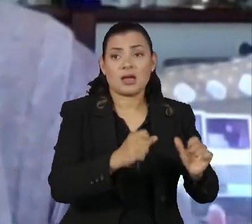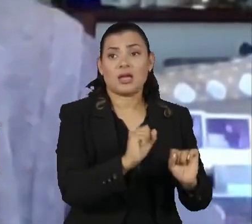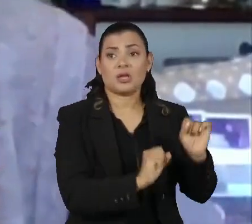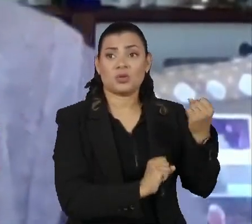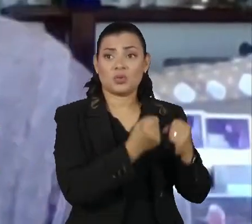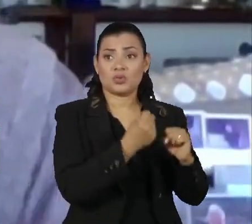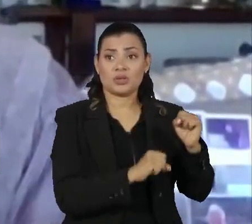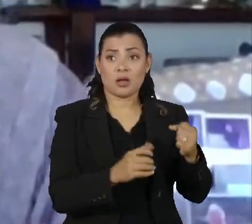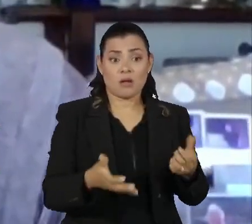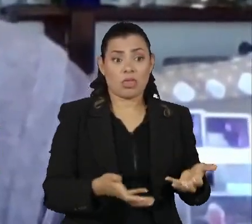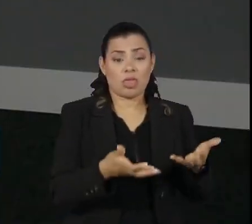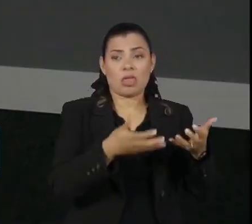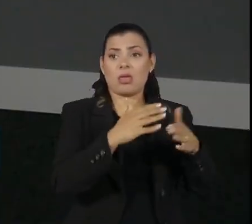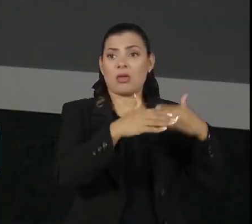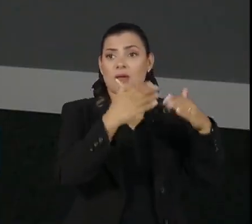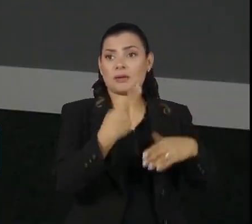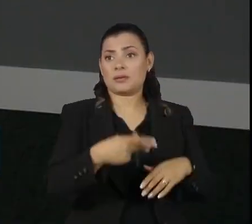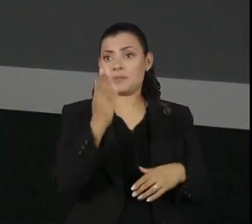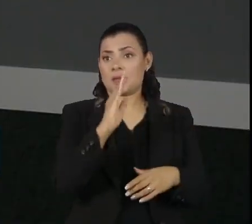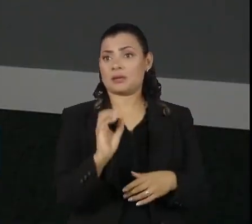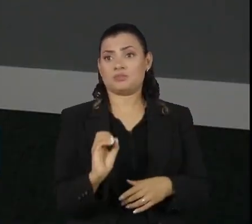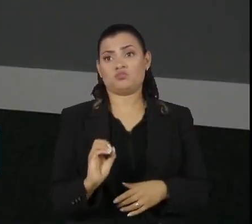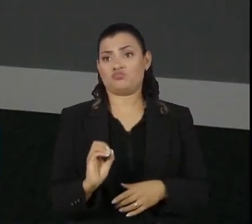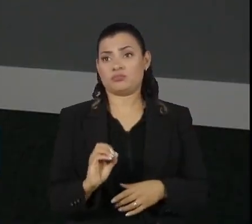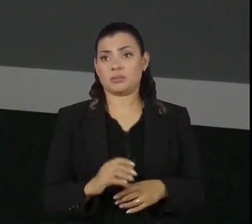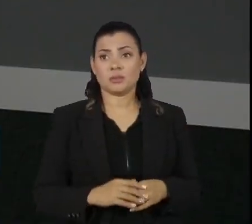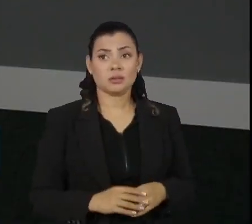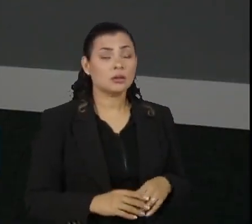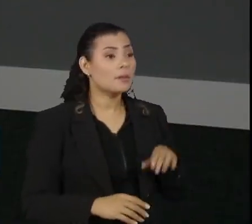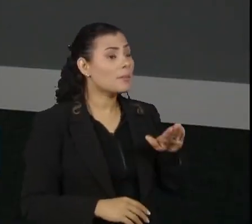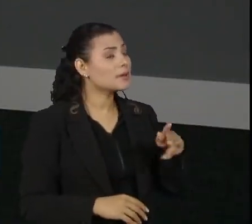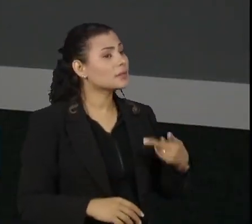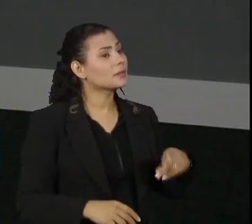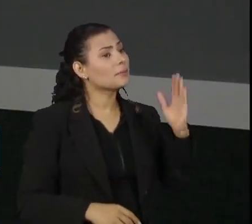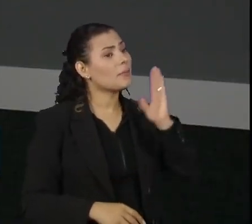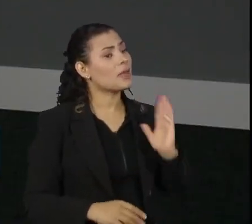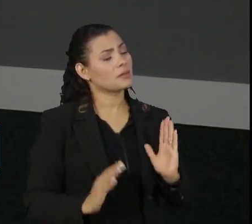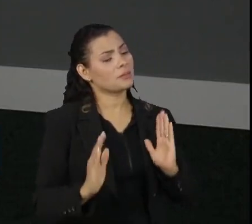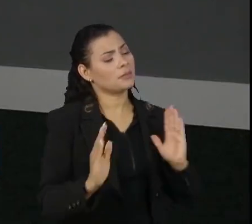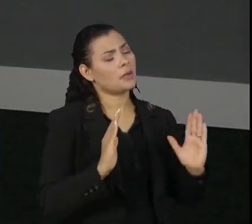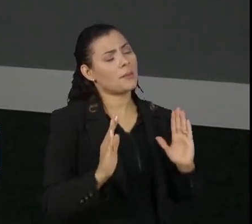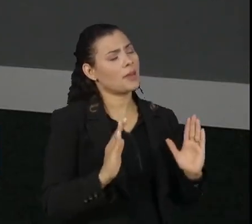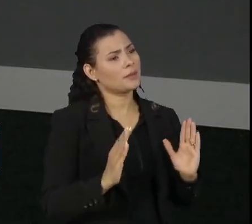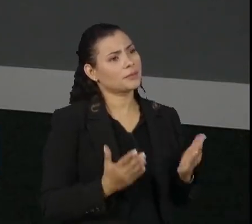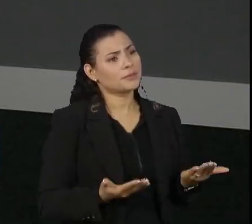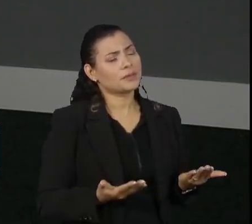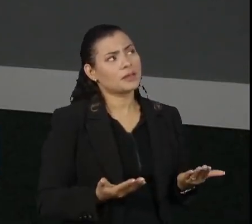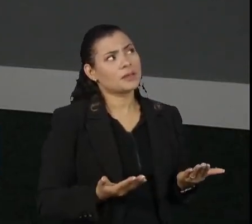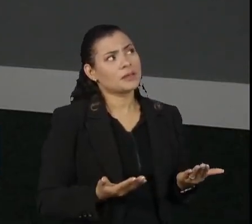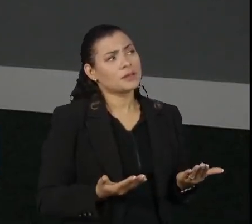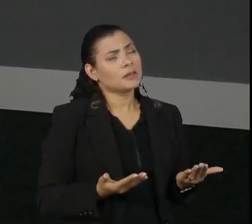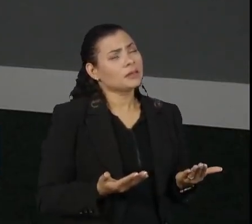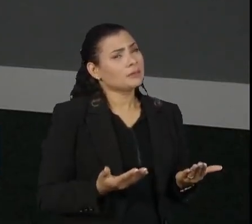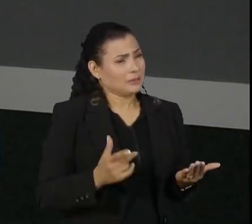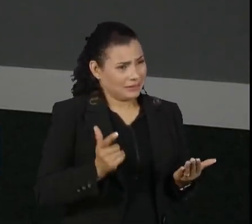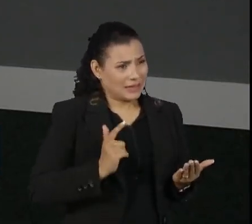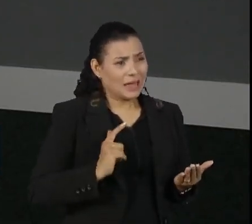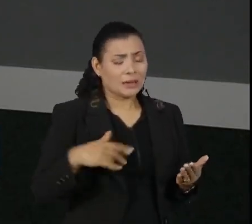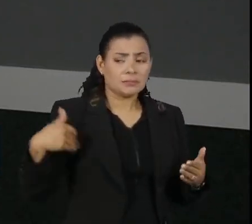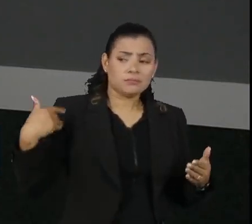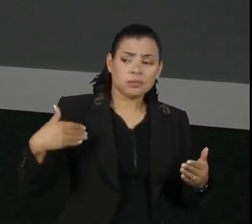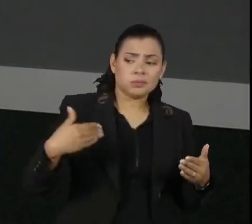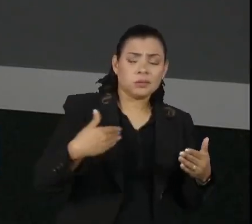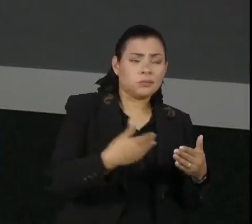maior do país. E, no momento que nós estamos hoje no país, temos demanda para um